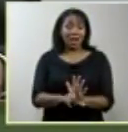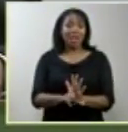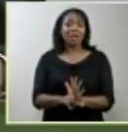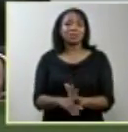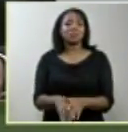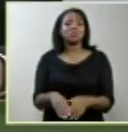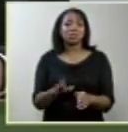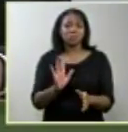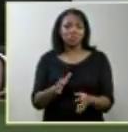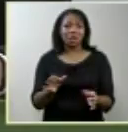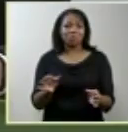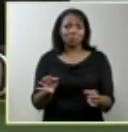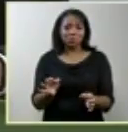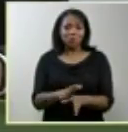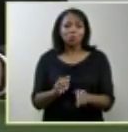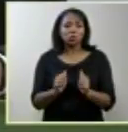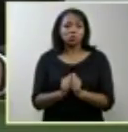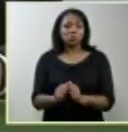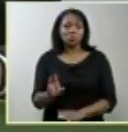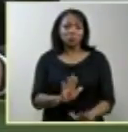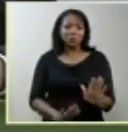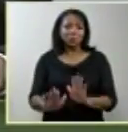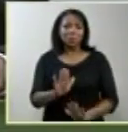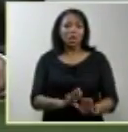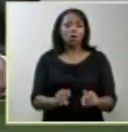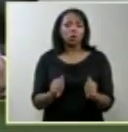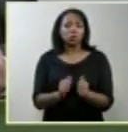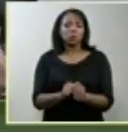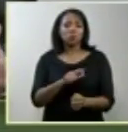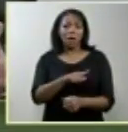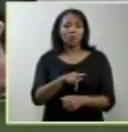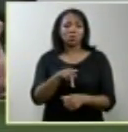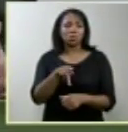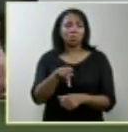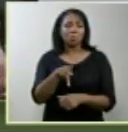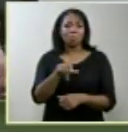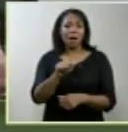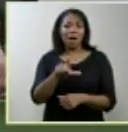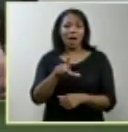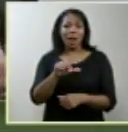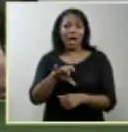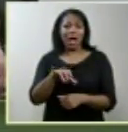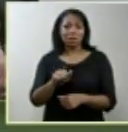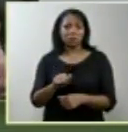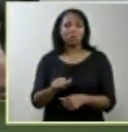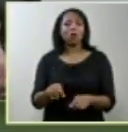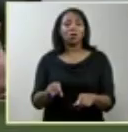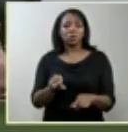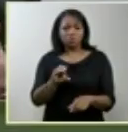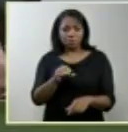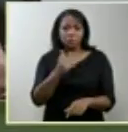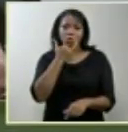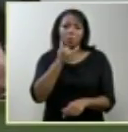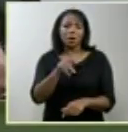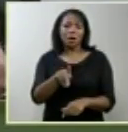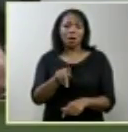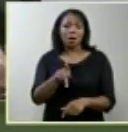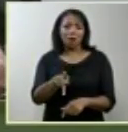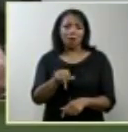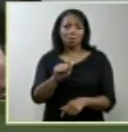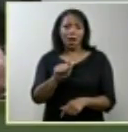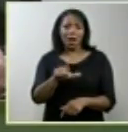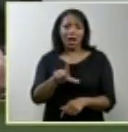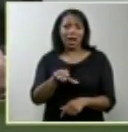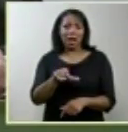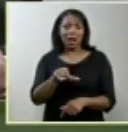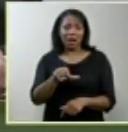como zelador do Palácio do Planalto projeto que tramitou durante oito